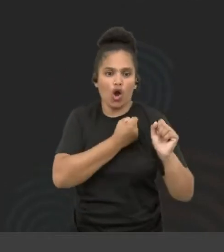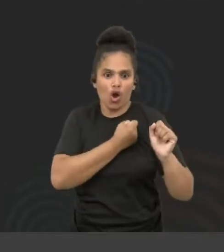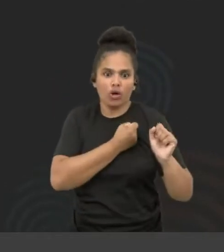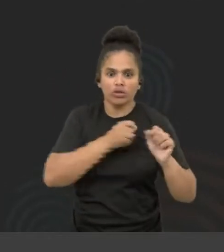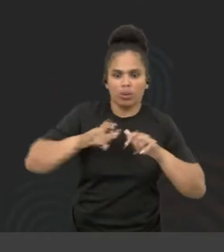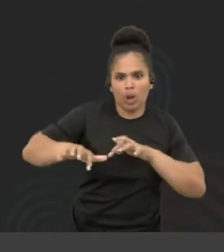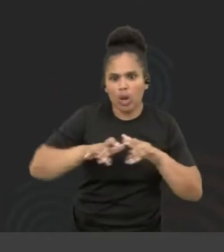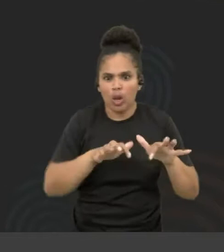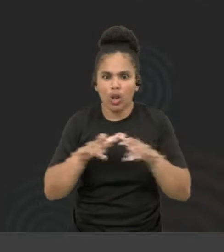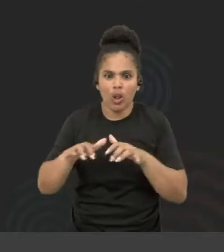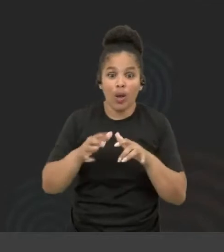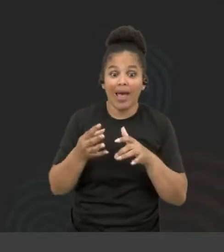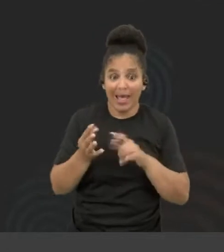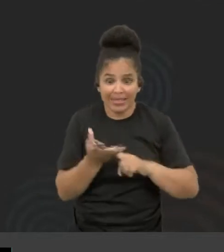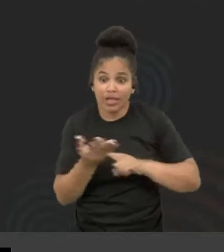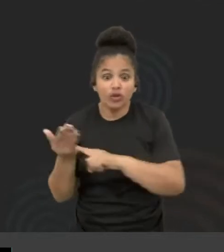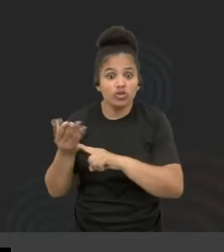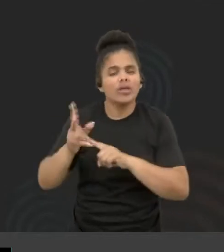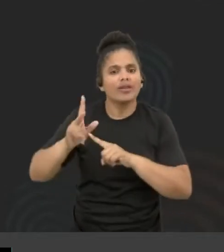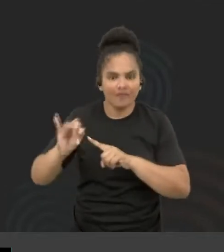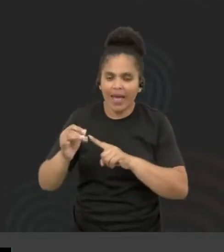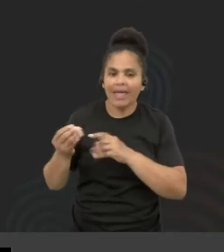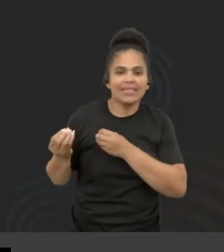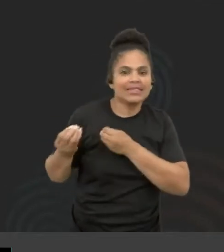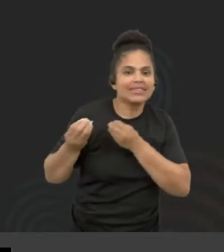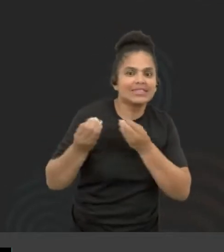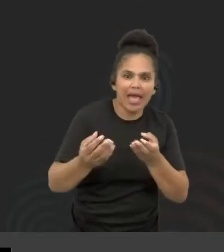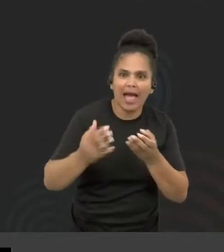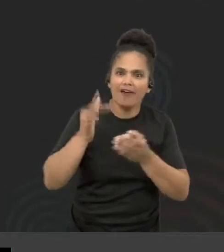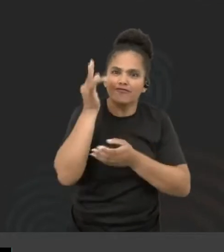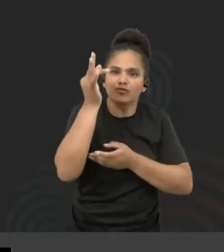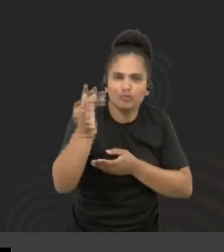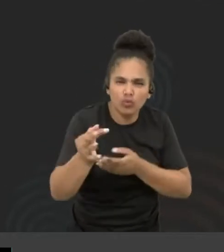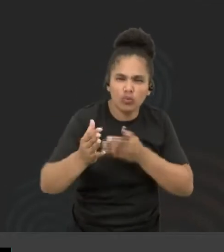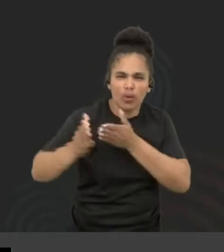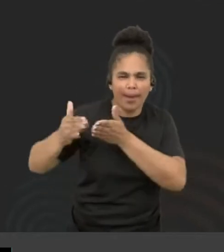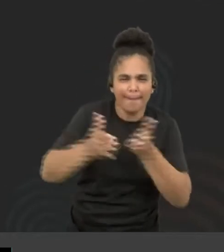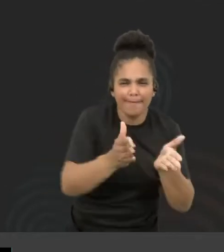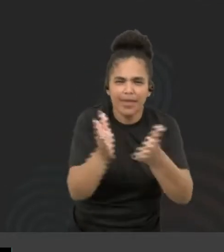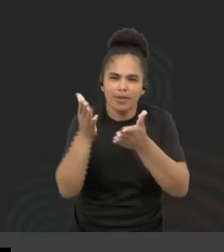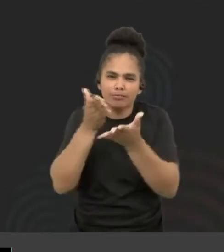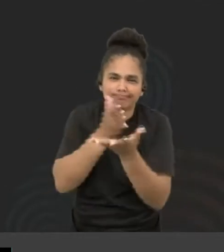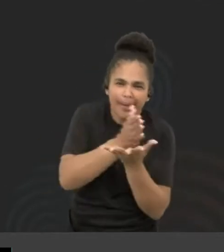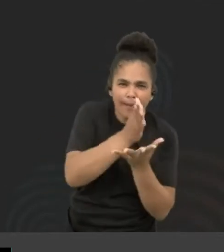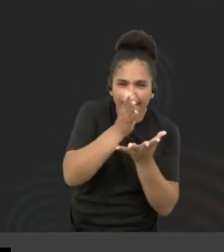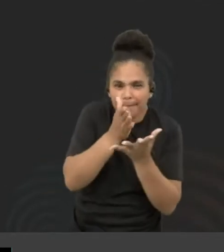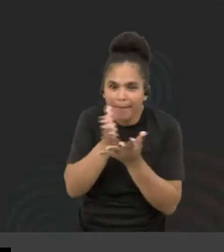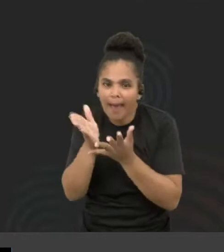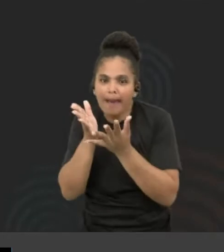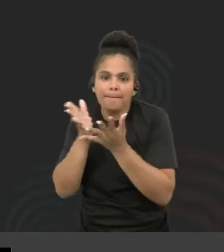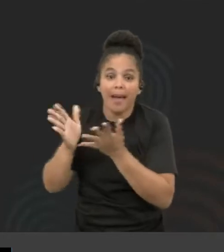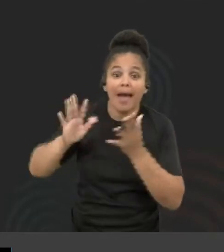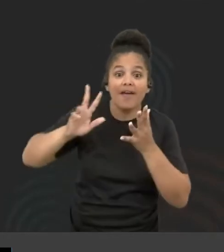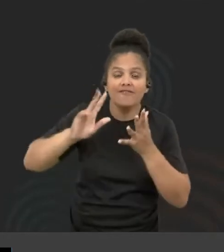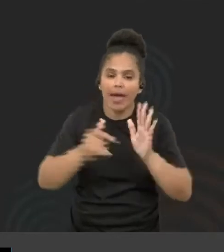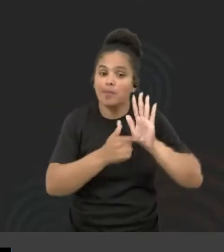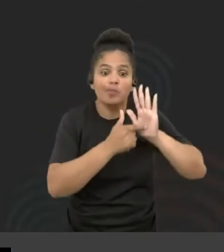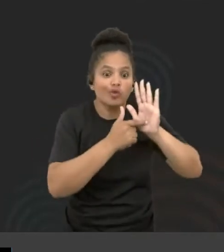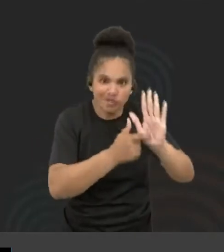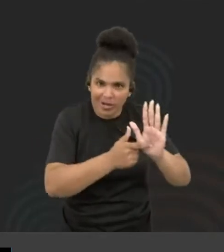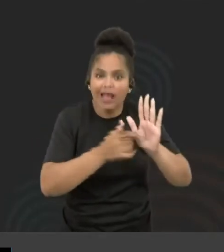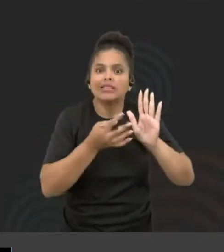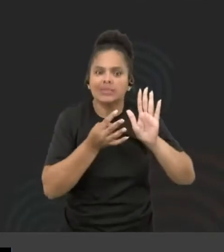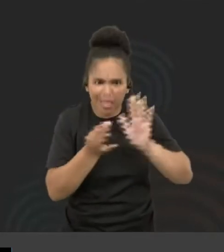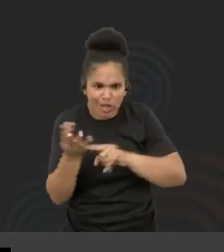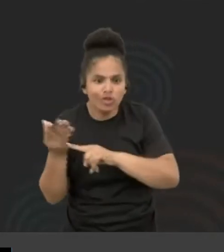tecnologia que vai traçar os novos caminhos, né? A tecnologia que vai mostrar para a gente quais são os